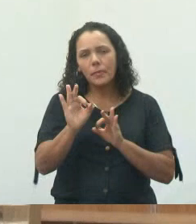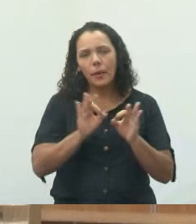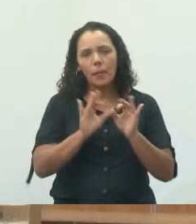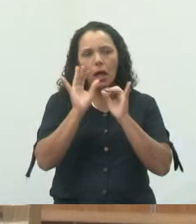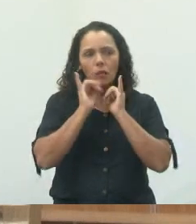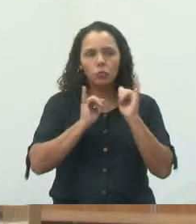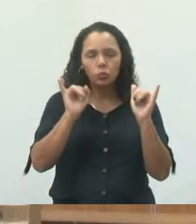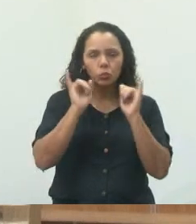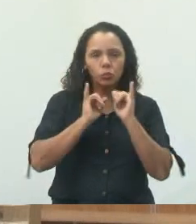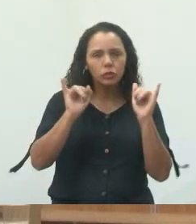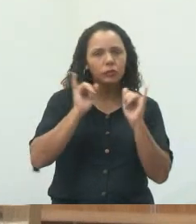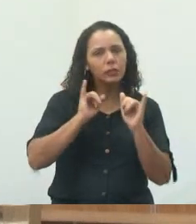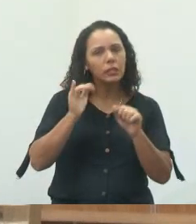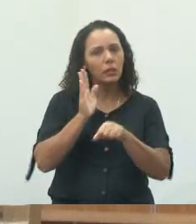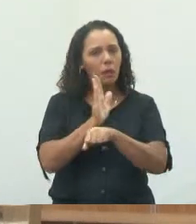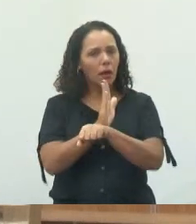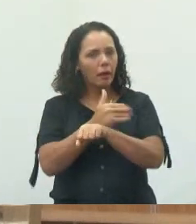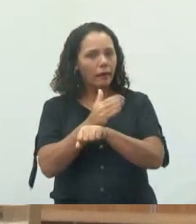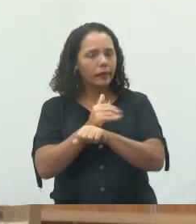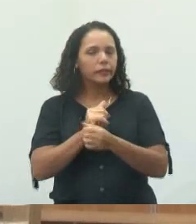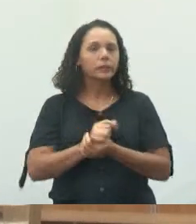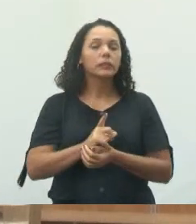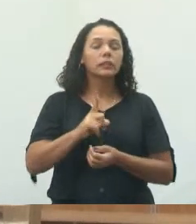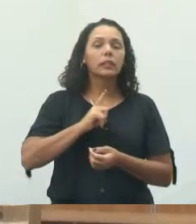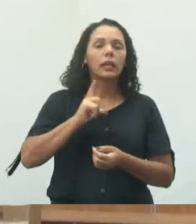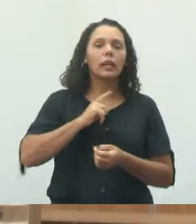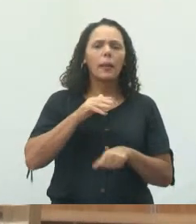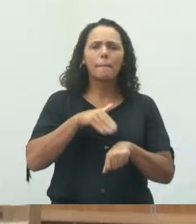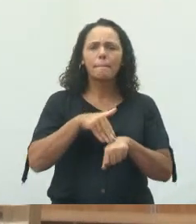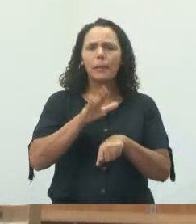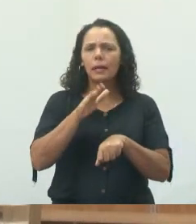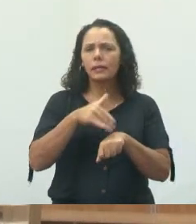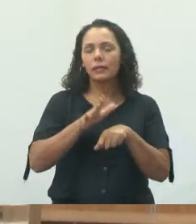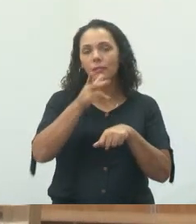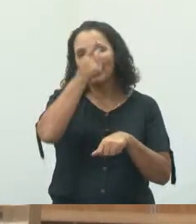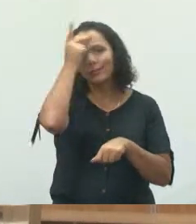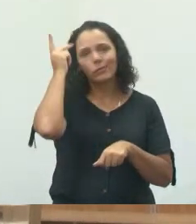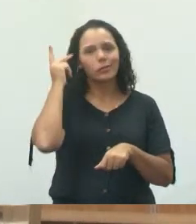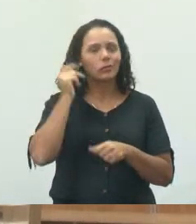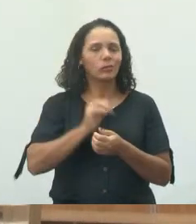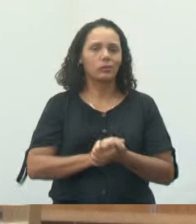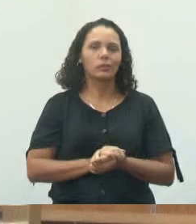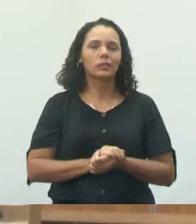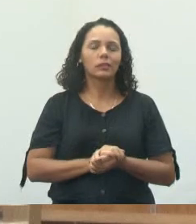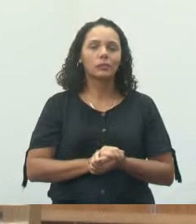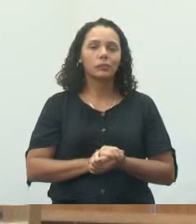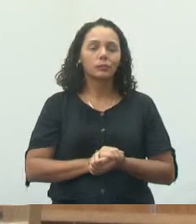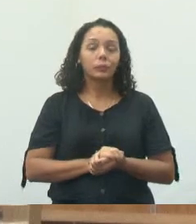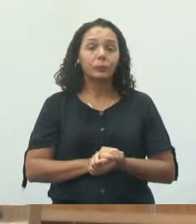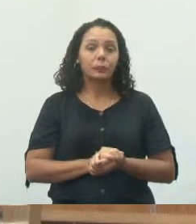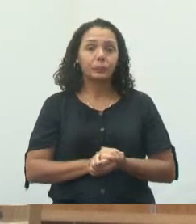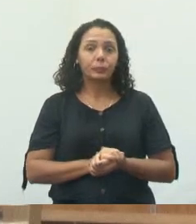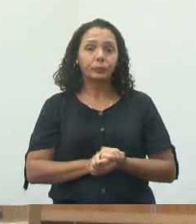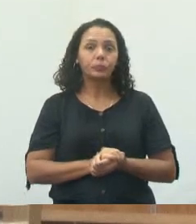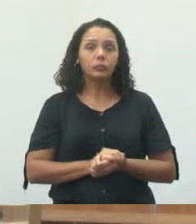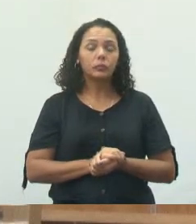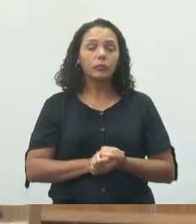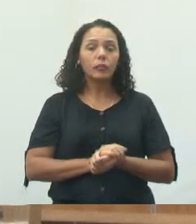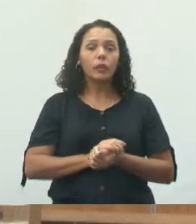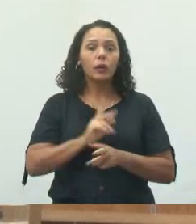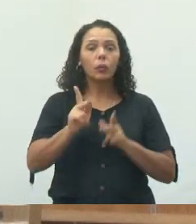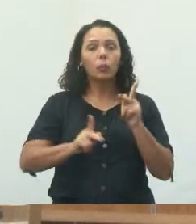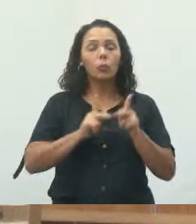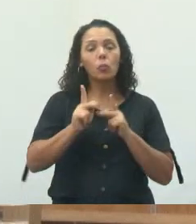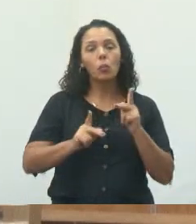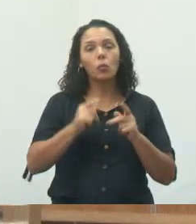divulgação antecipada, nós vamos ter milhares de pessoas lá, milhares de pessoas. O povo do Meia Lua é